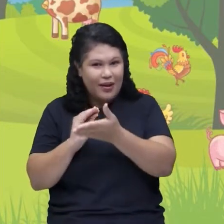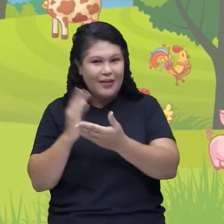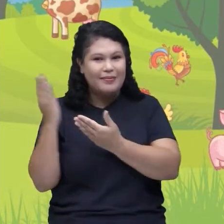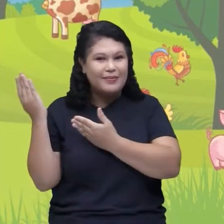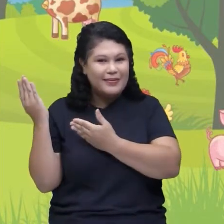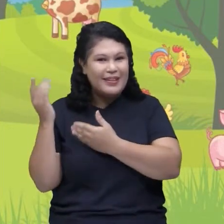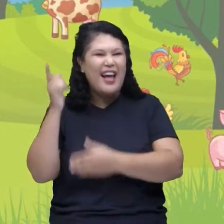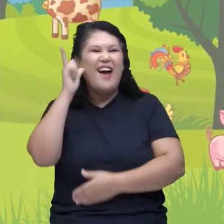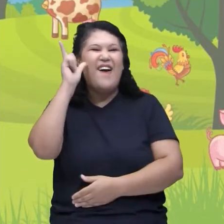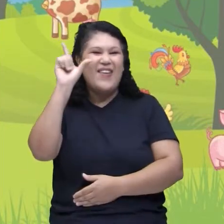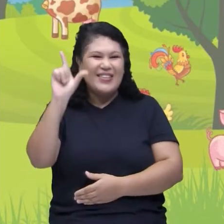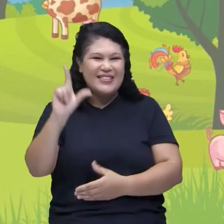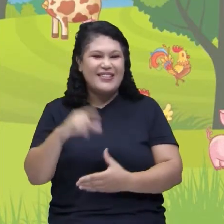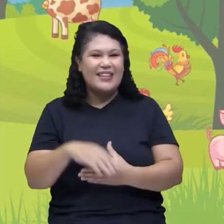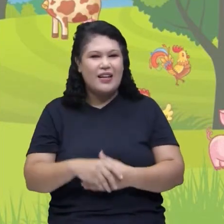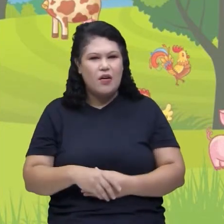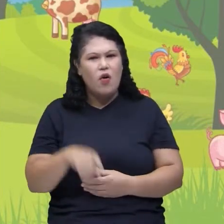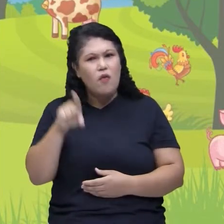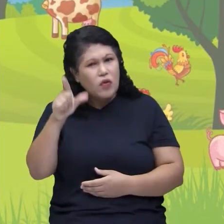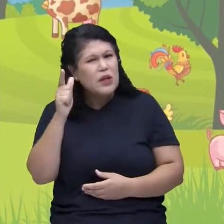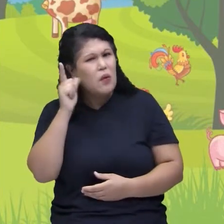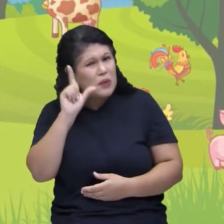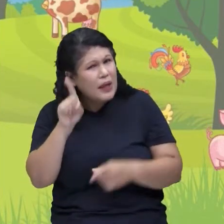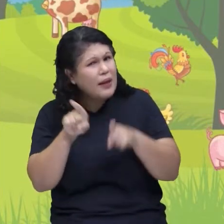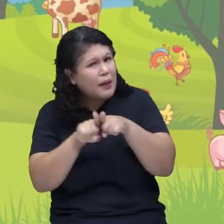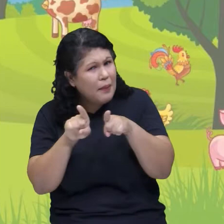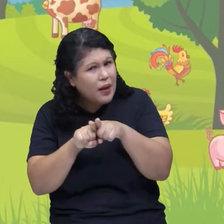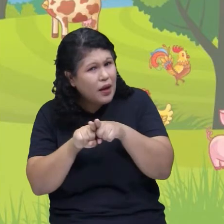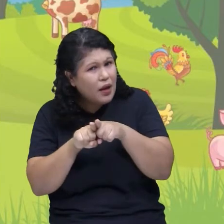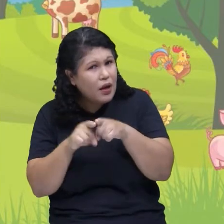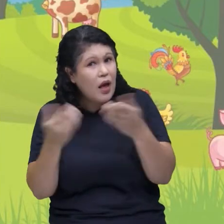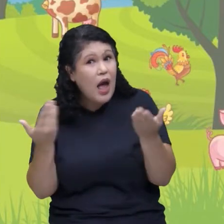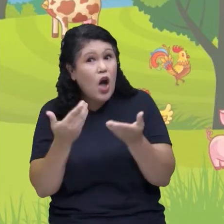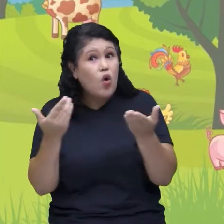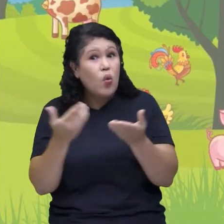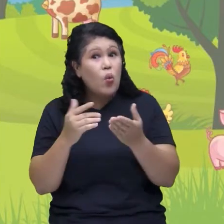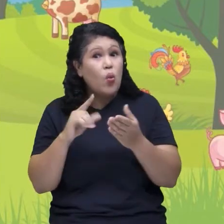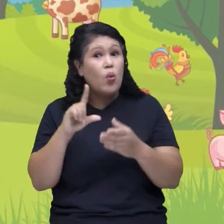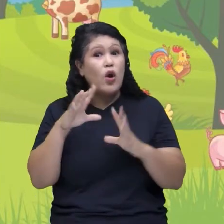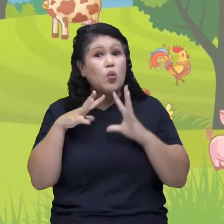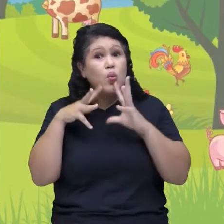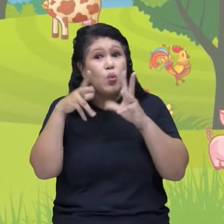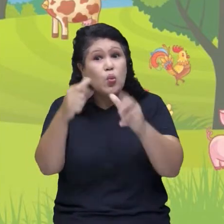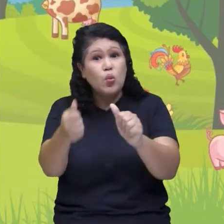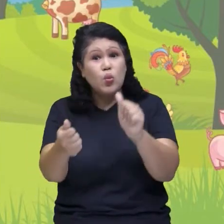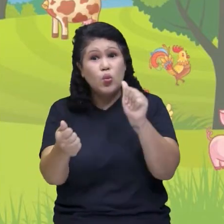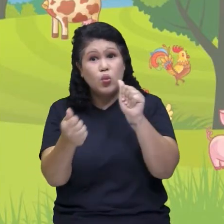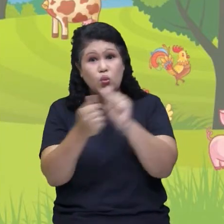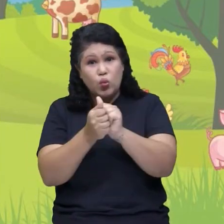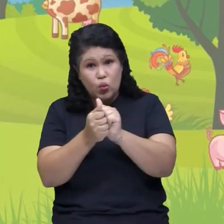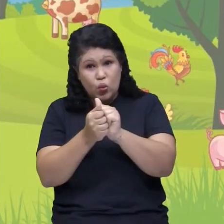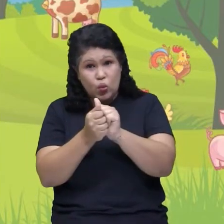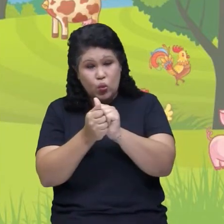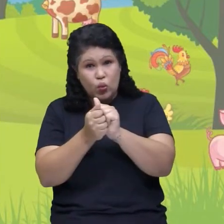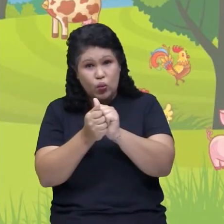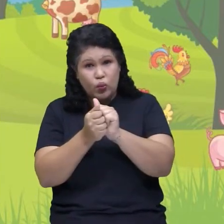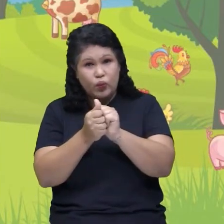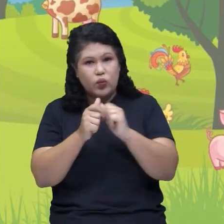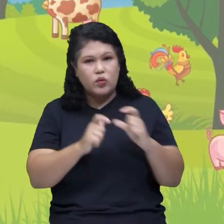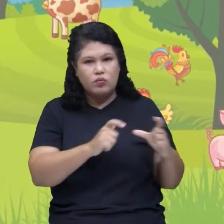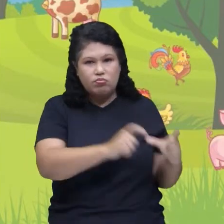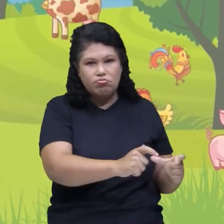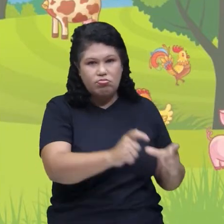Consegui! Ai! Será que você vai conseguir? Agora a gente vai fazer todos juntos. Tá legal? Vai montar o seu circuito.